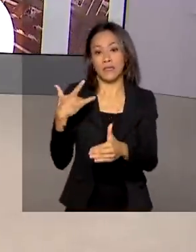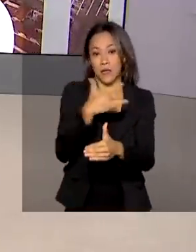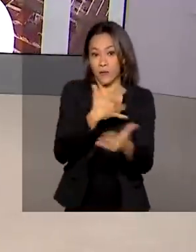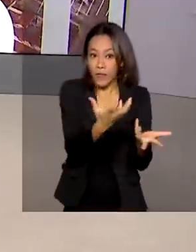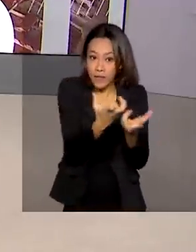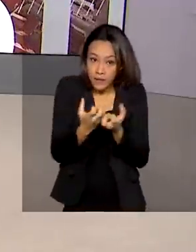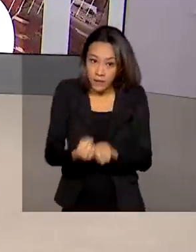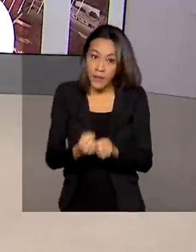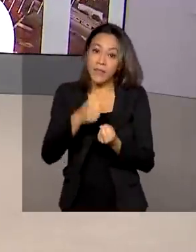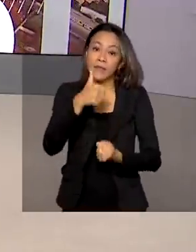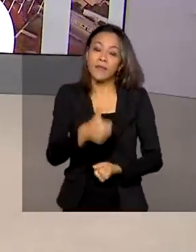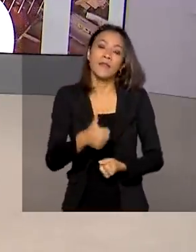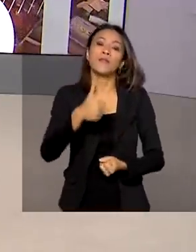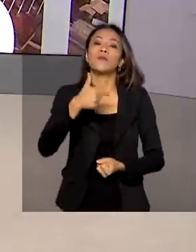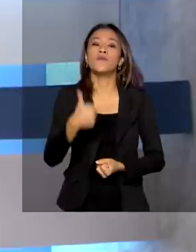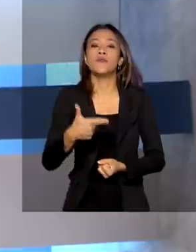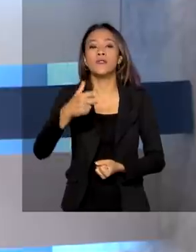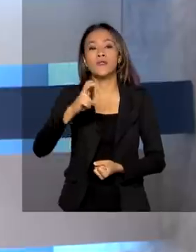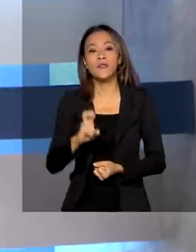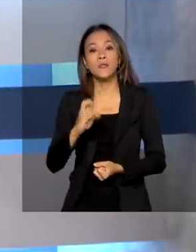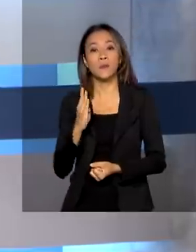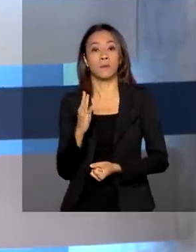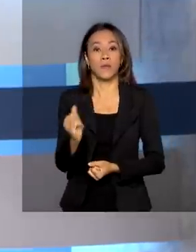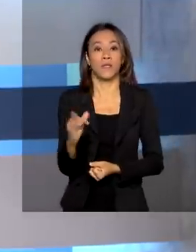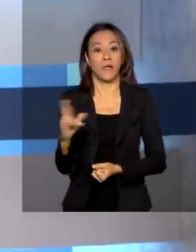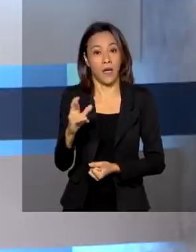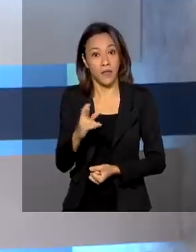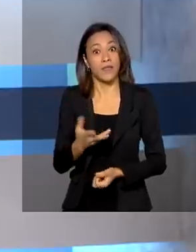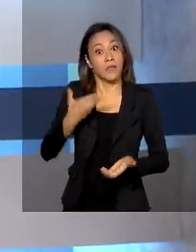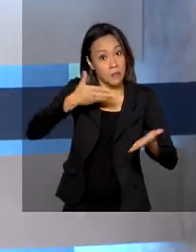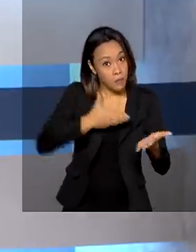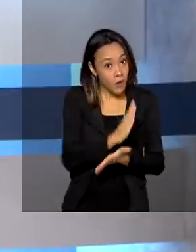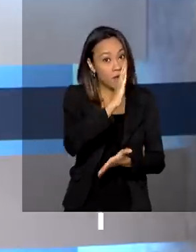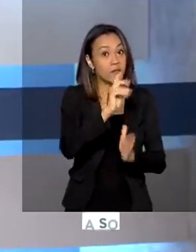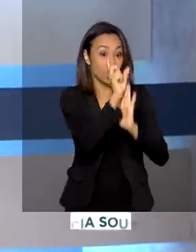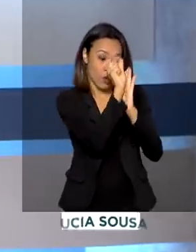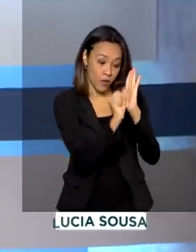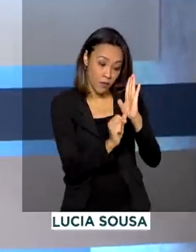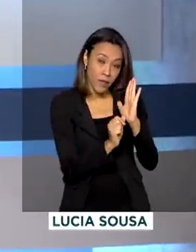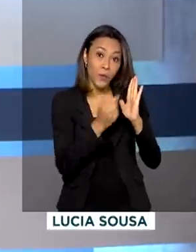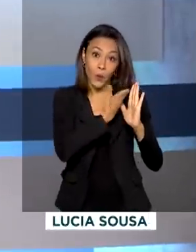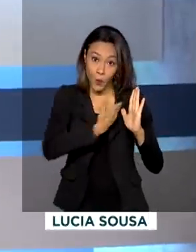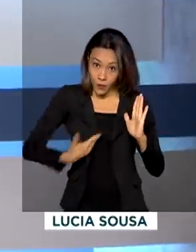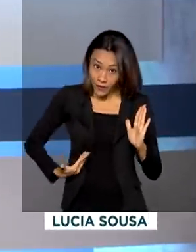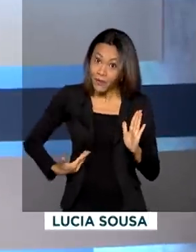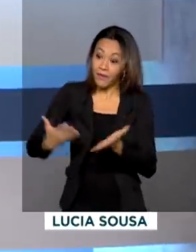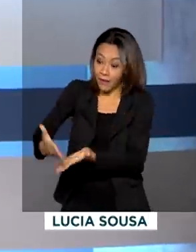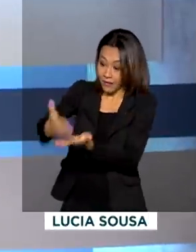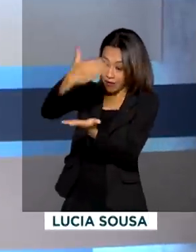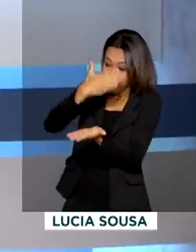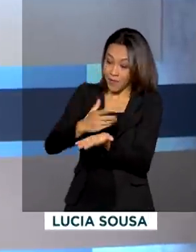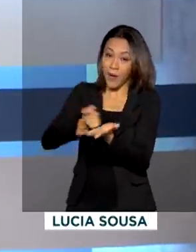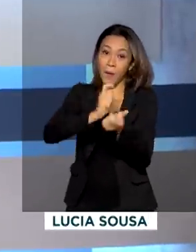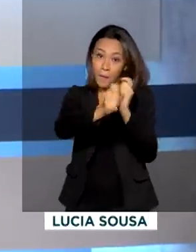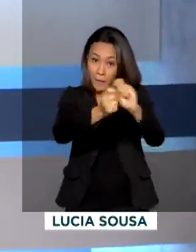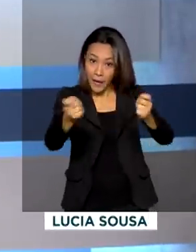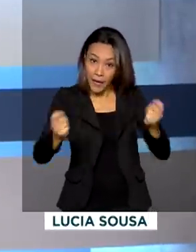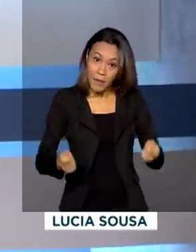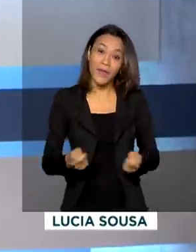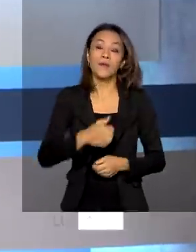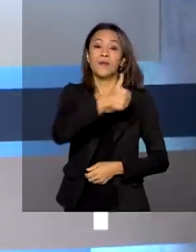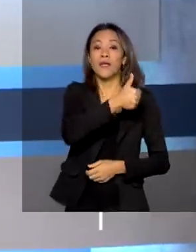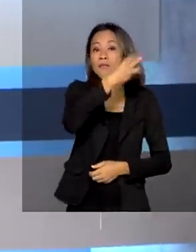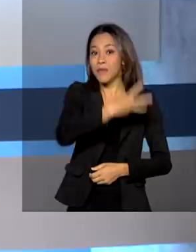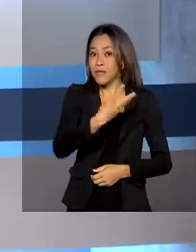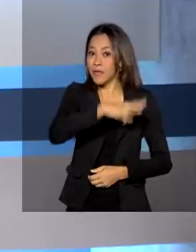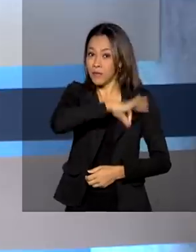bilhões de reais. E com a aprovação do orçamento, governo vai antecipar o pagamento do 13º de aposentados